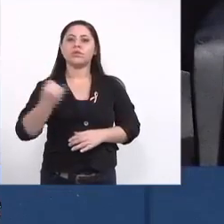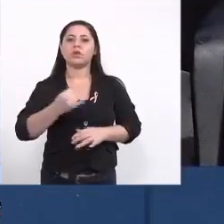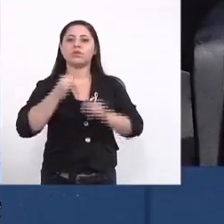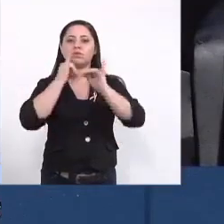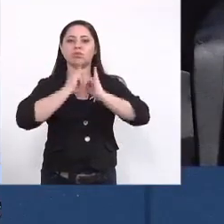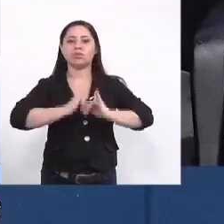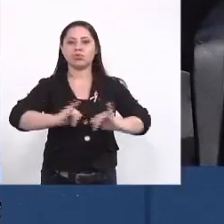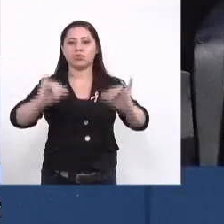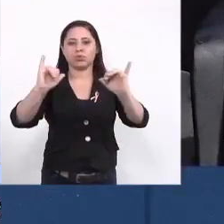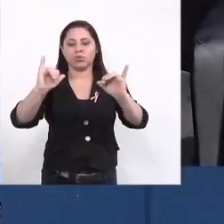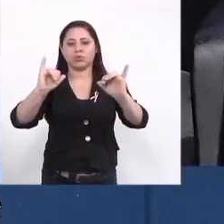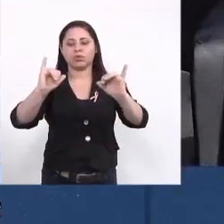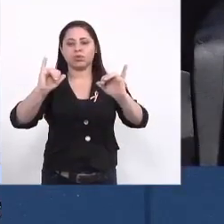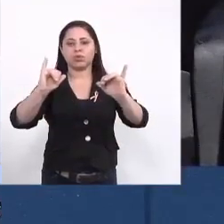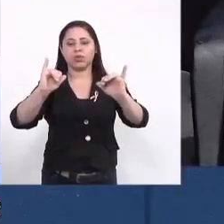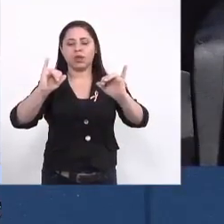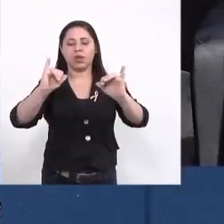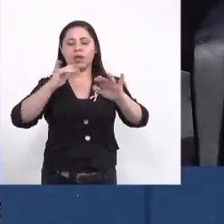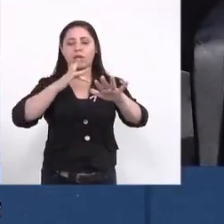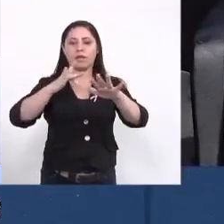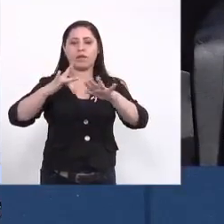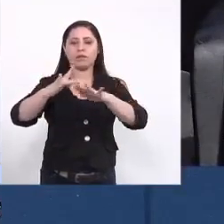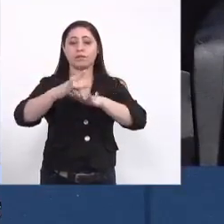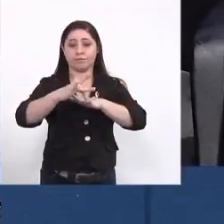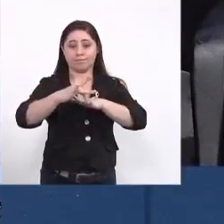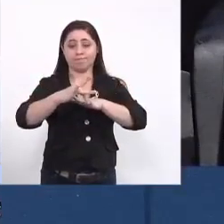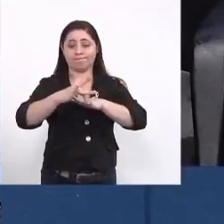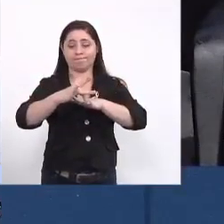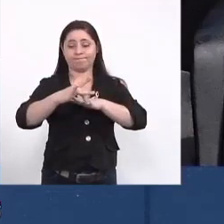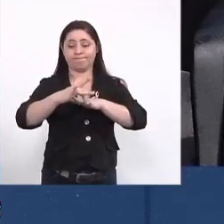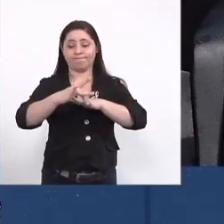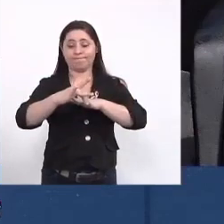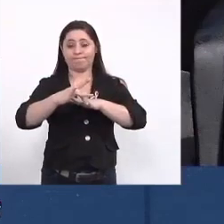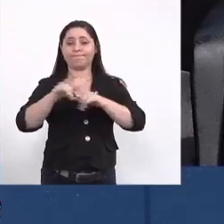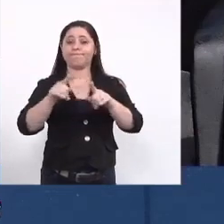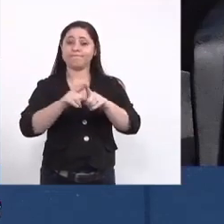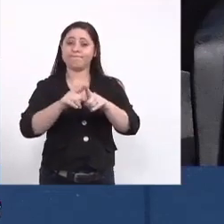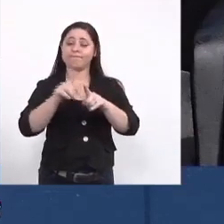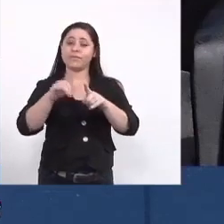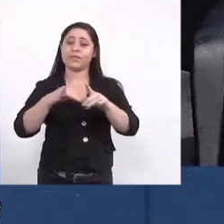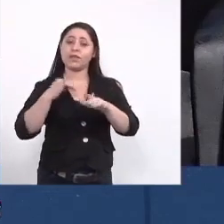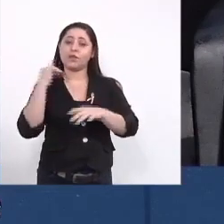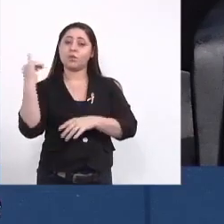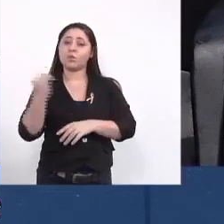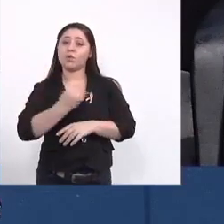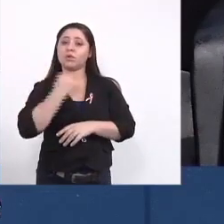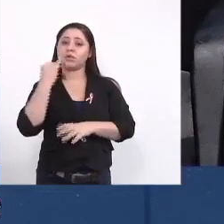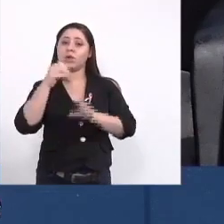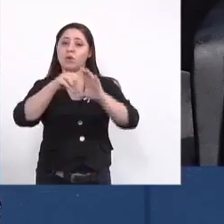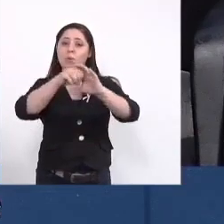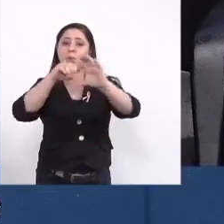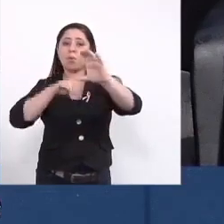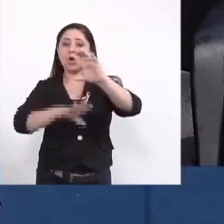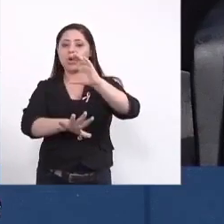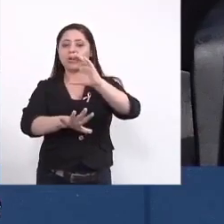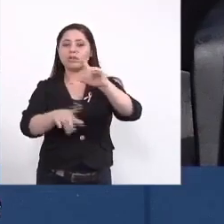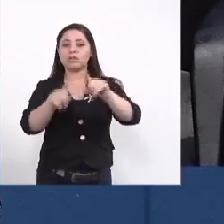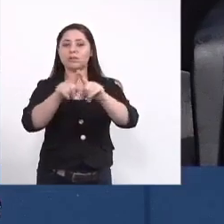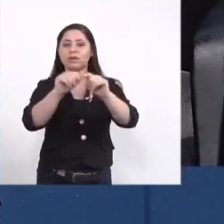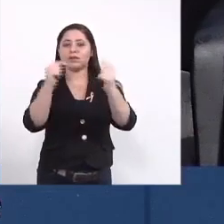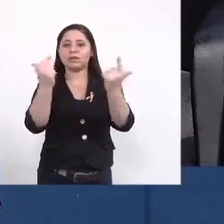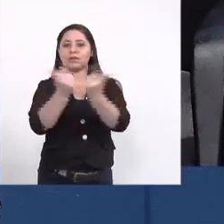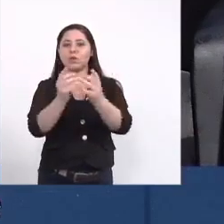divulgação das redes sociais nas redes sociais e é importante o compartilhamento da frente